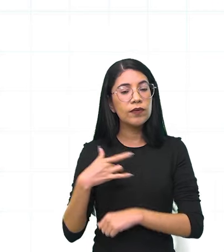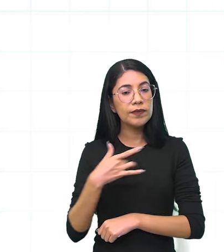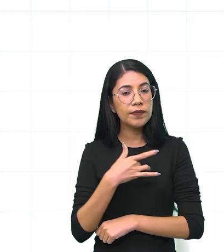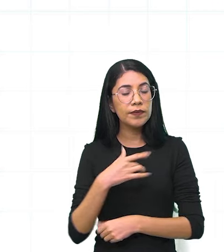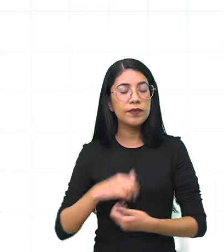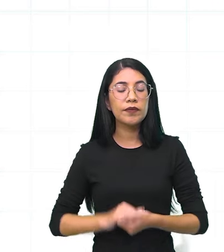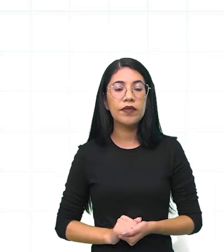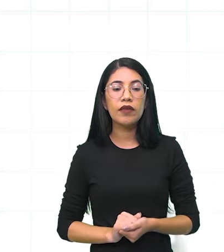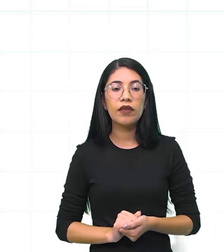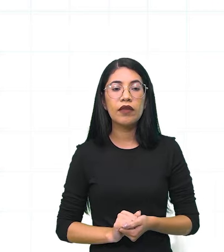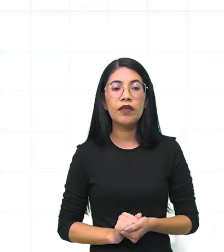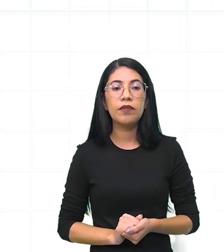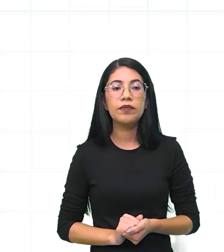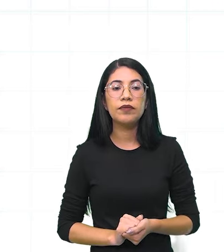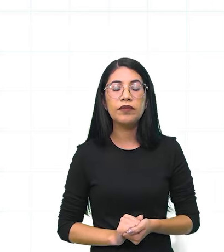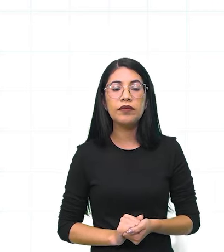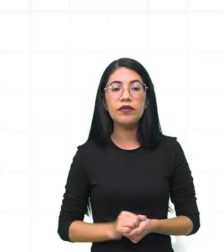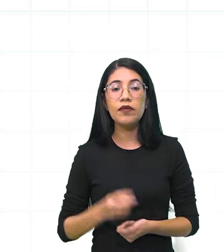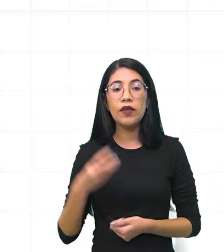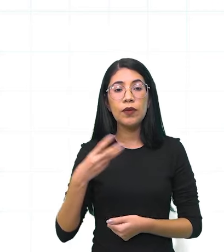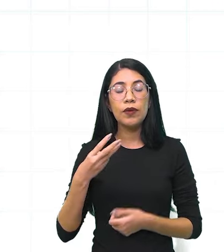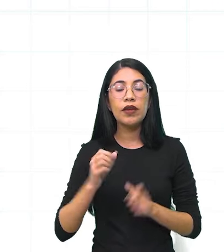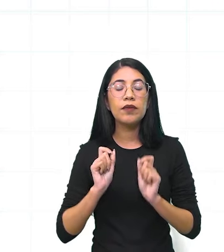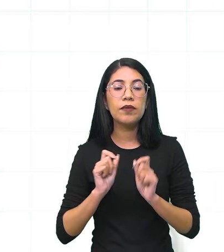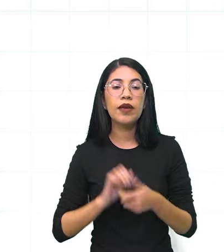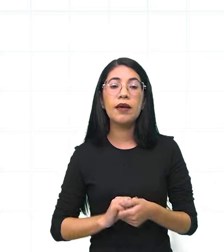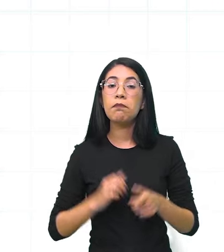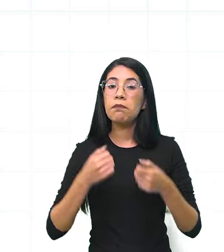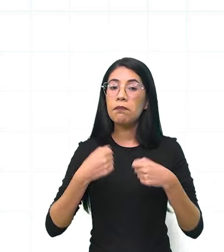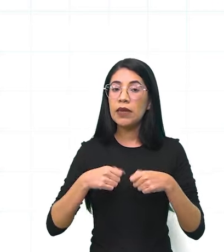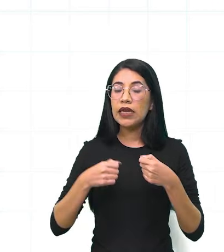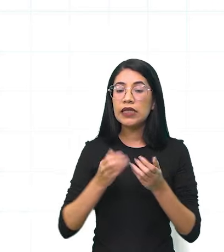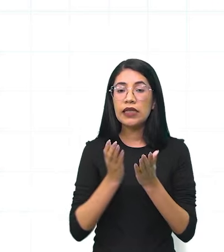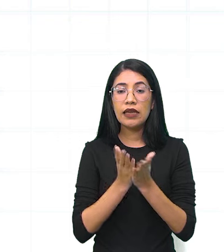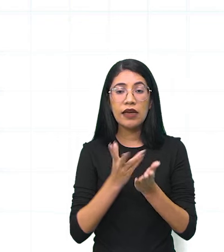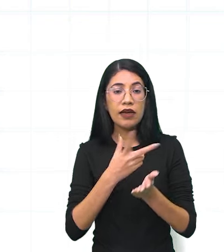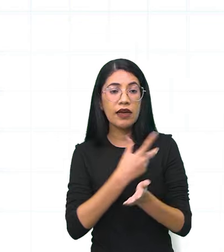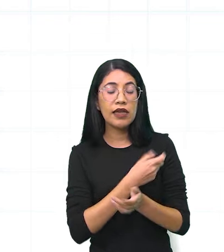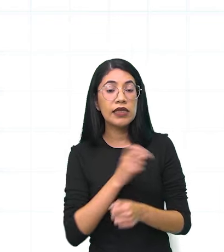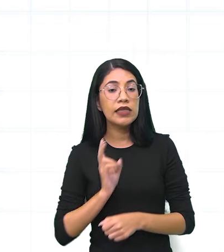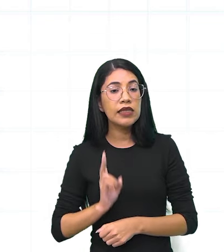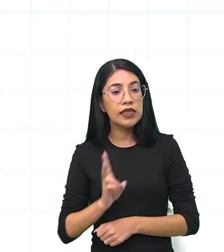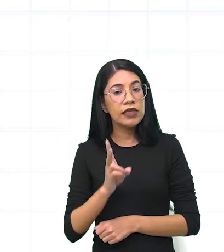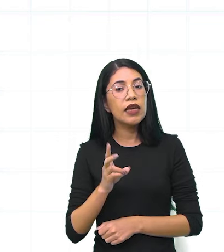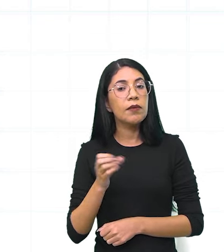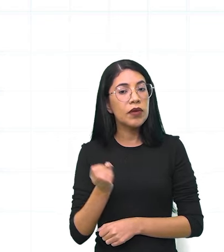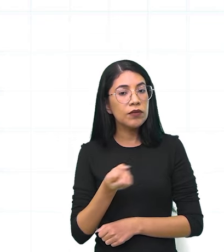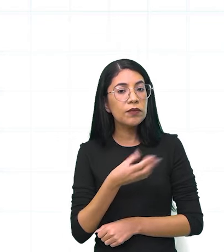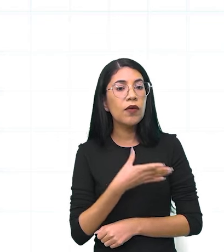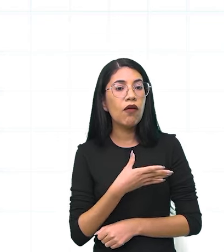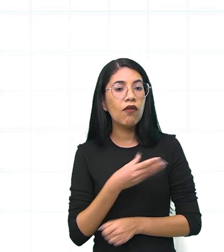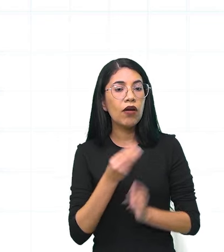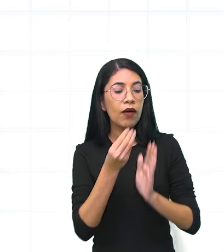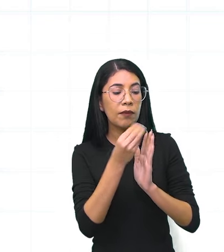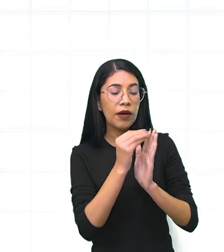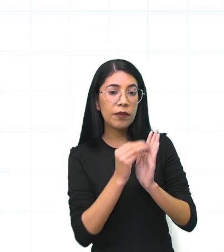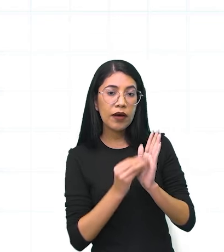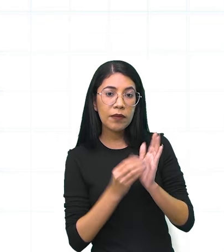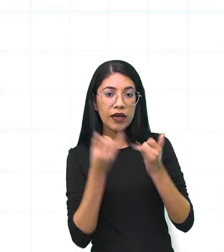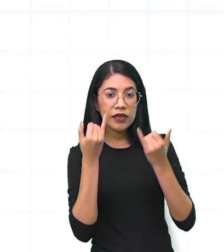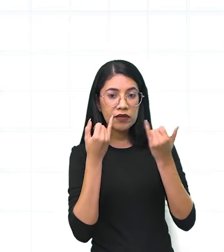lá para o nosso próximo detalhezinho ali, ó. É necessário manter essa carteirinha sempre em dia,